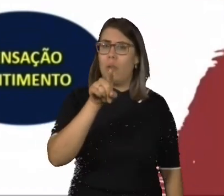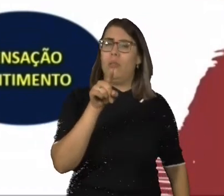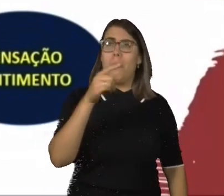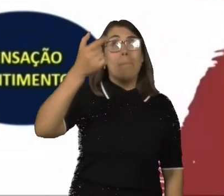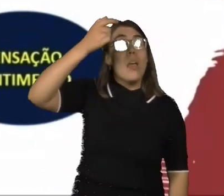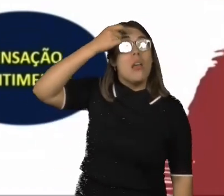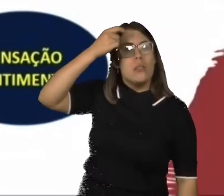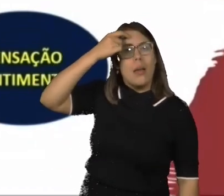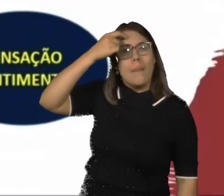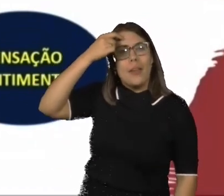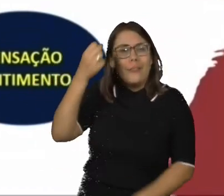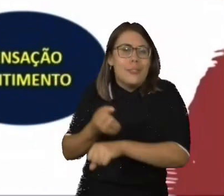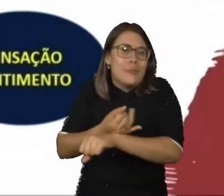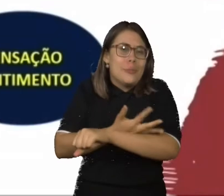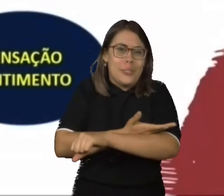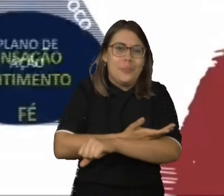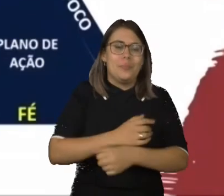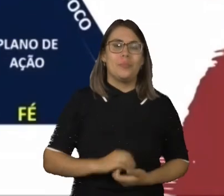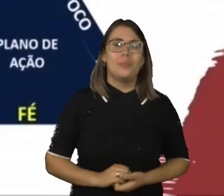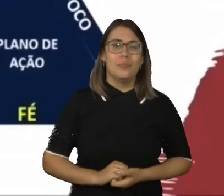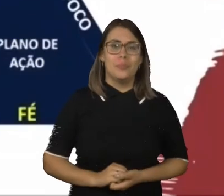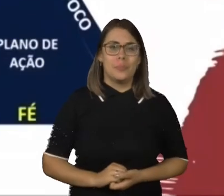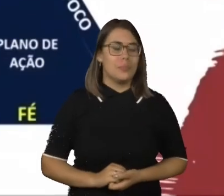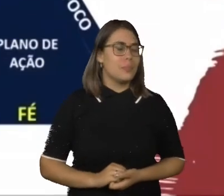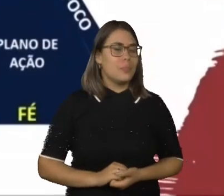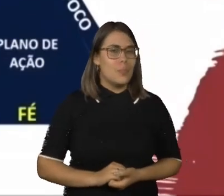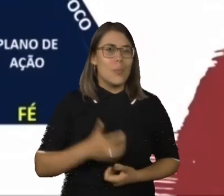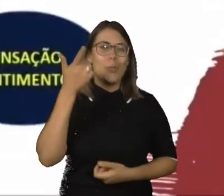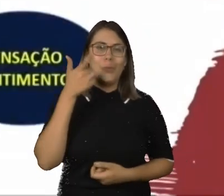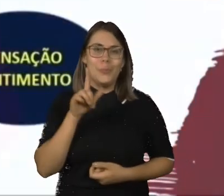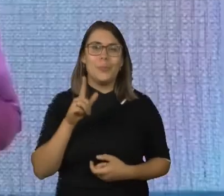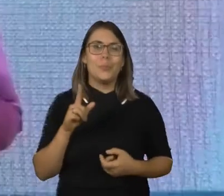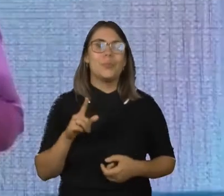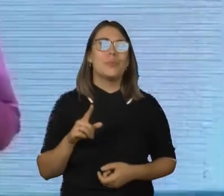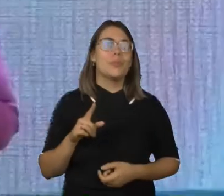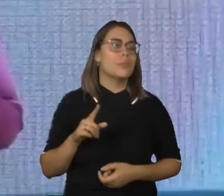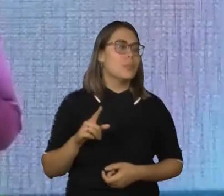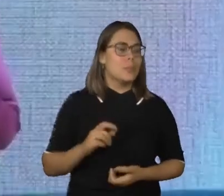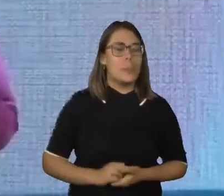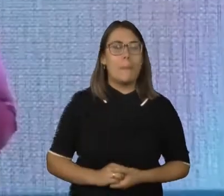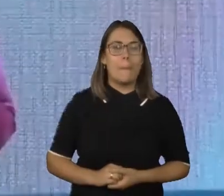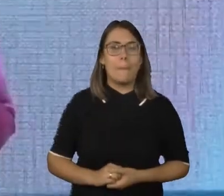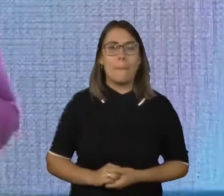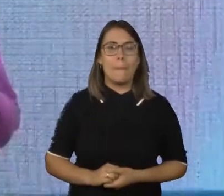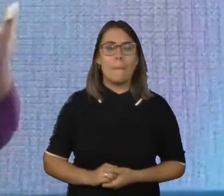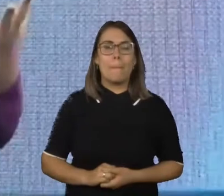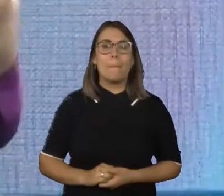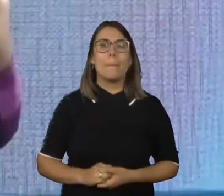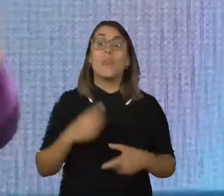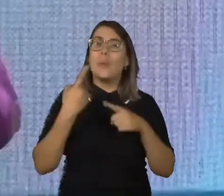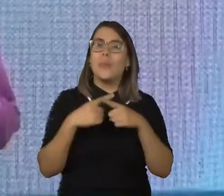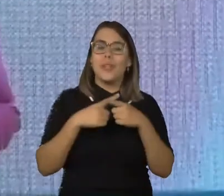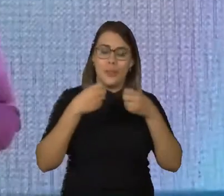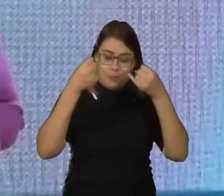pensamentos e sensações. Pode me trazer de volta? Depois a gente volta aí para esses três Fs aí. Porque agora eu vou